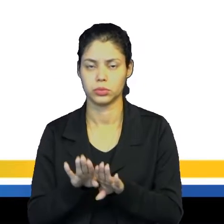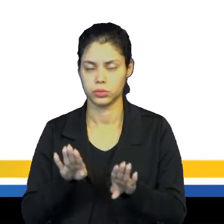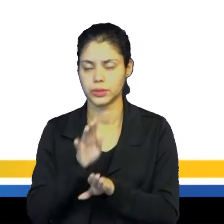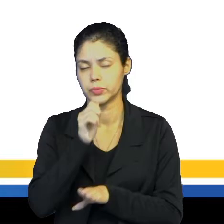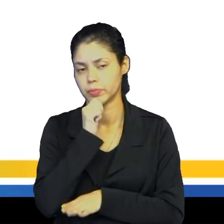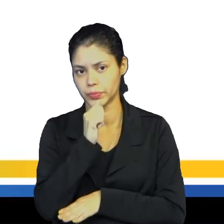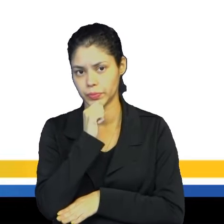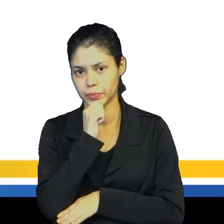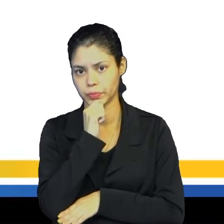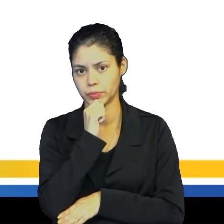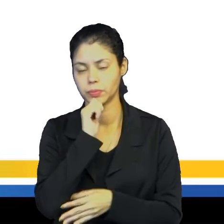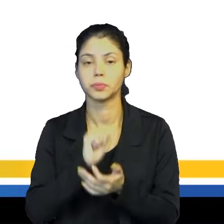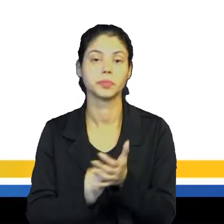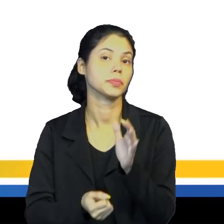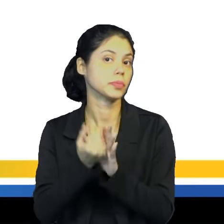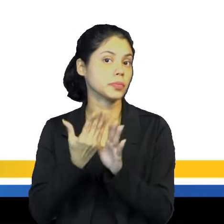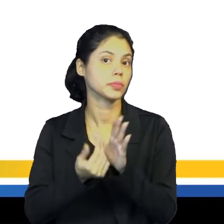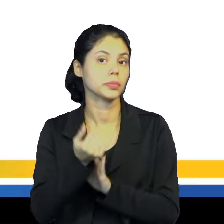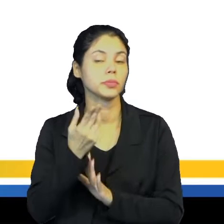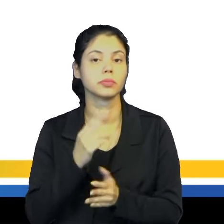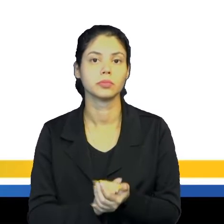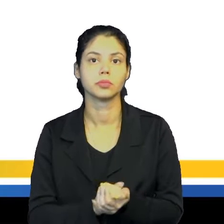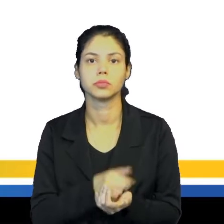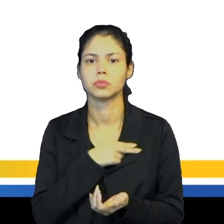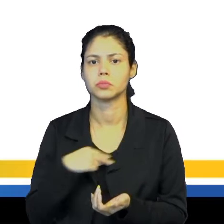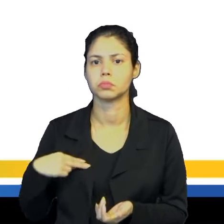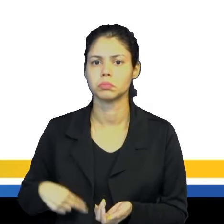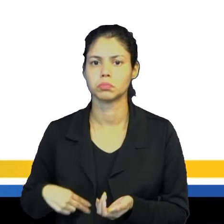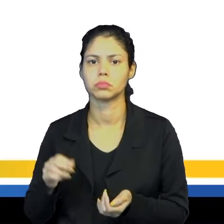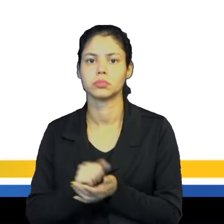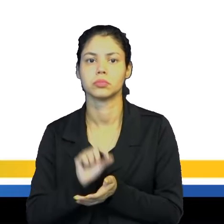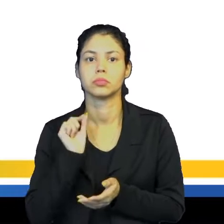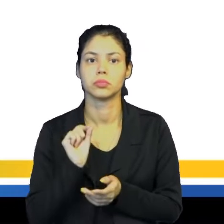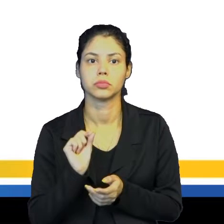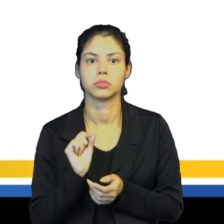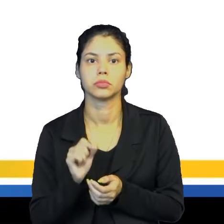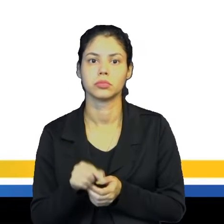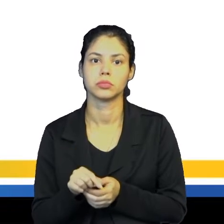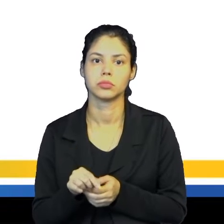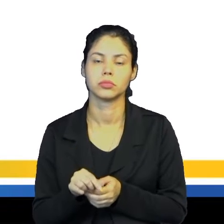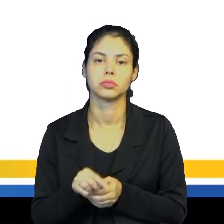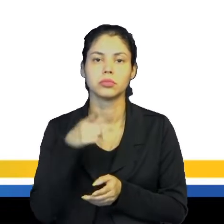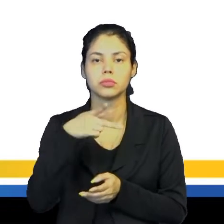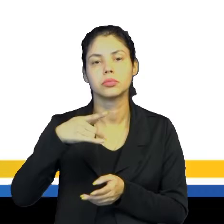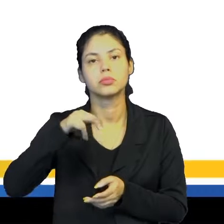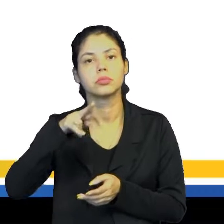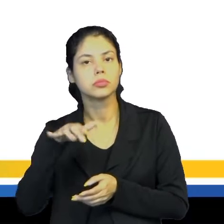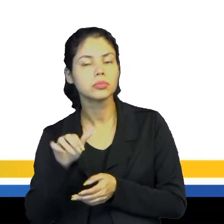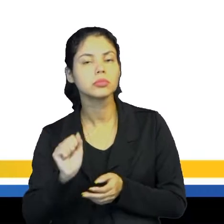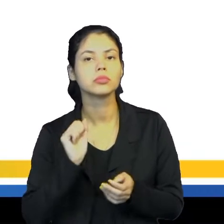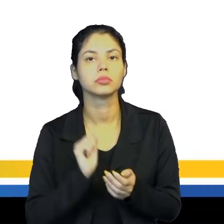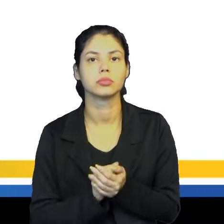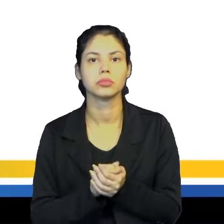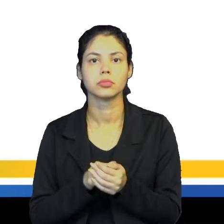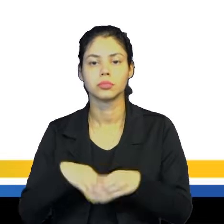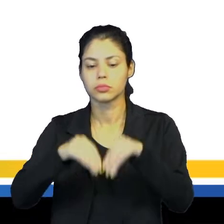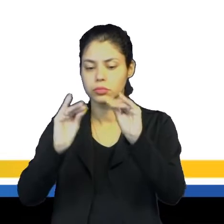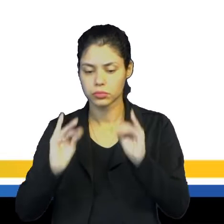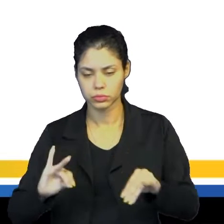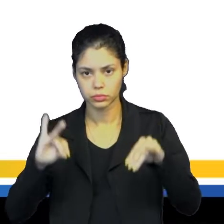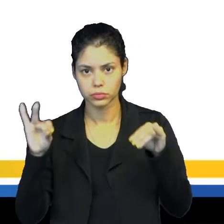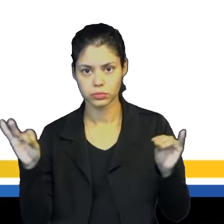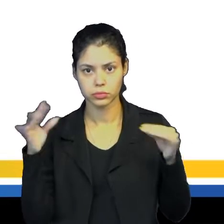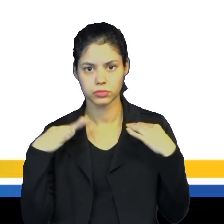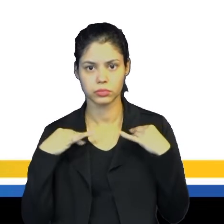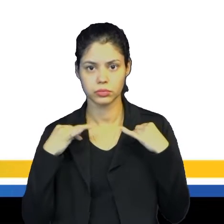de produtos chineses. O que são essas especiarias? Pimenta do reino, canela, tecidos finos,